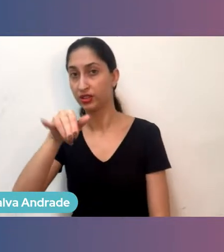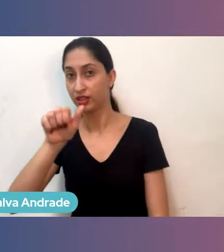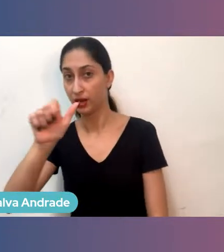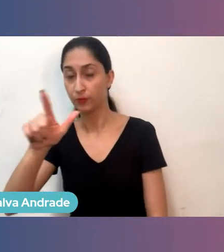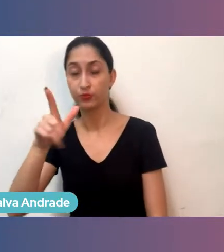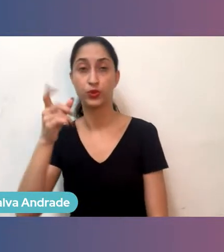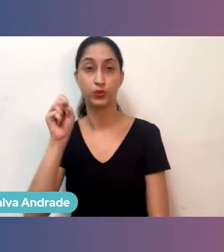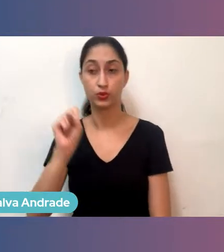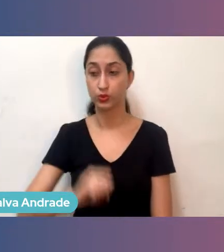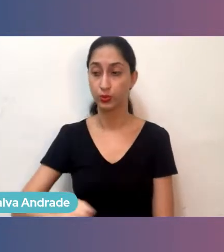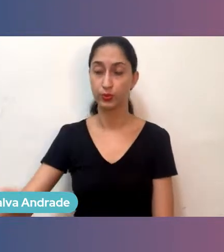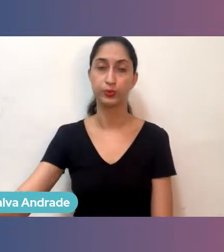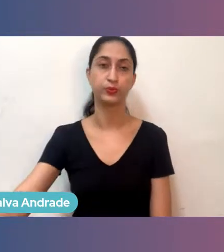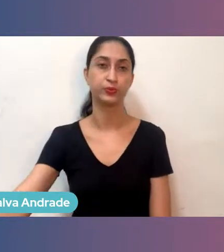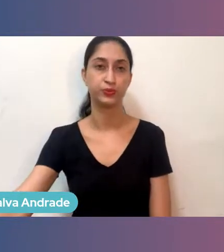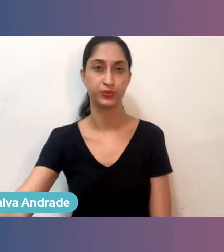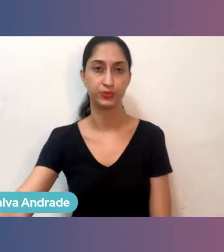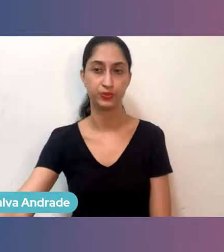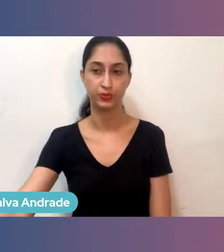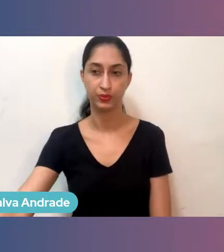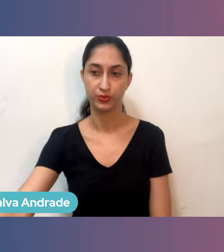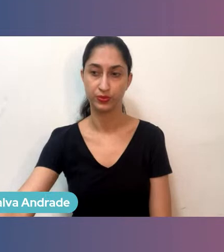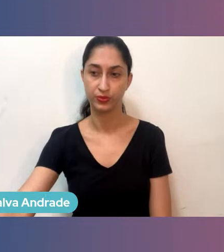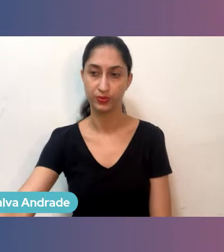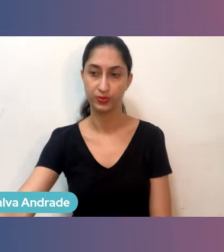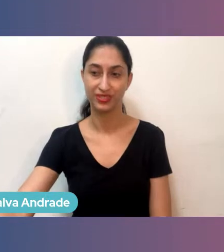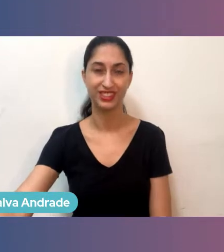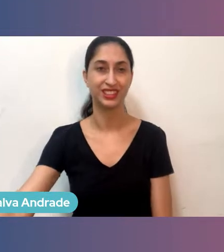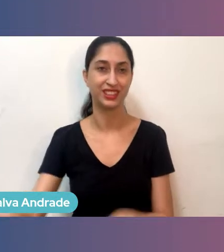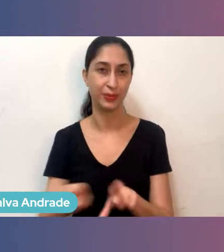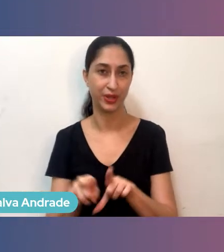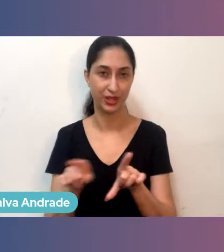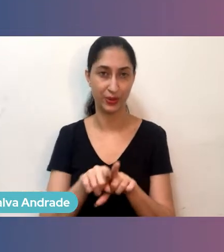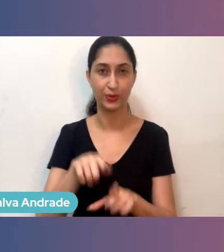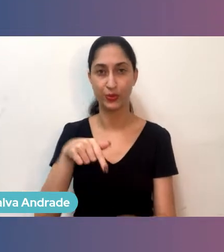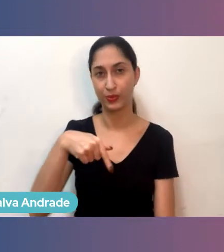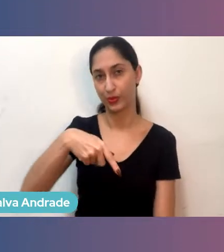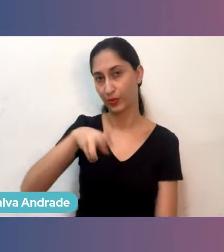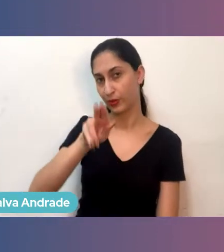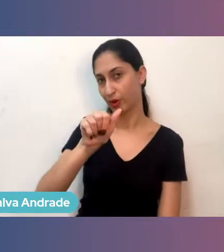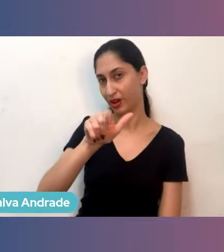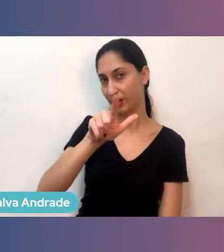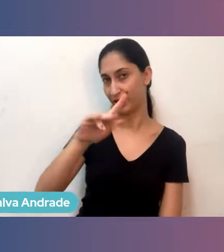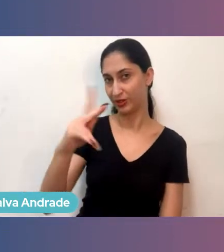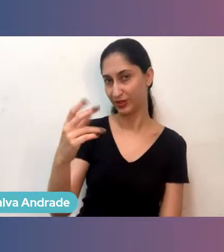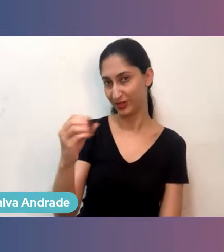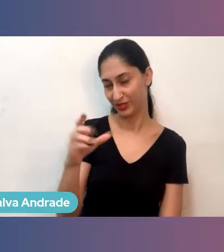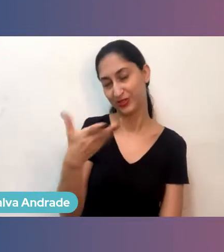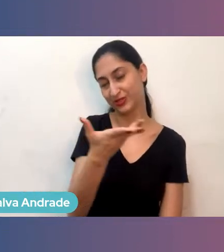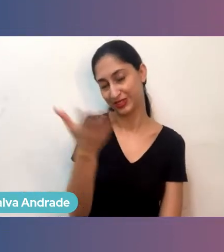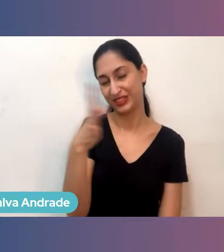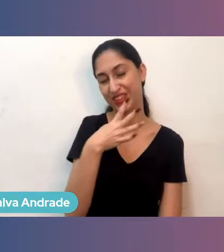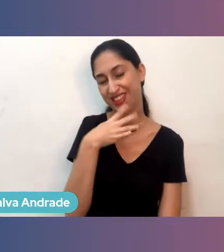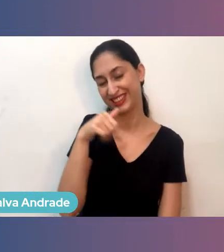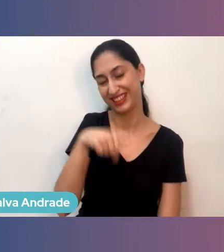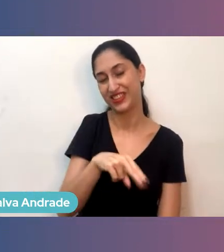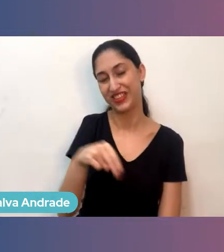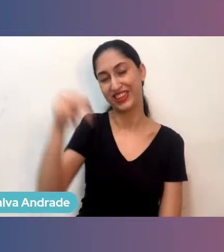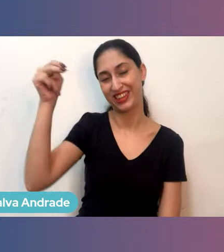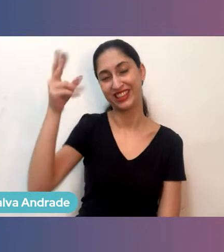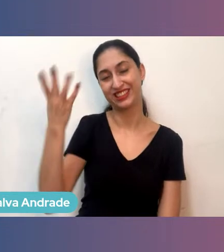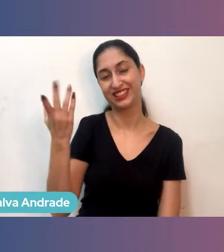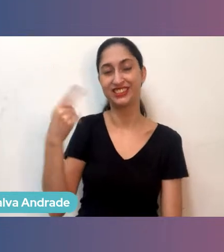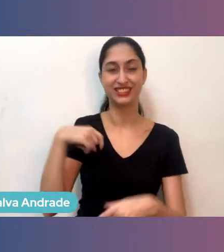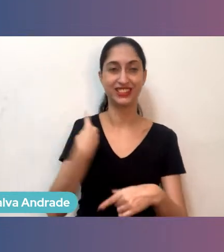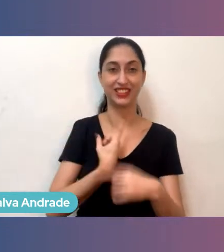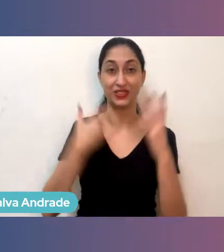do Sul, e o queijo coalho, o mais conhecido aqui no Nordeste. Então, existe toda uma dinâmica focada nessa área